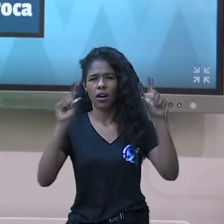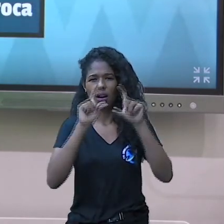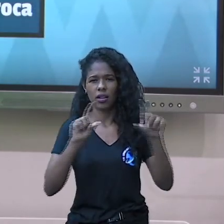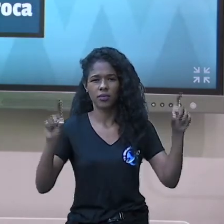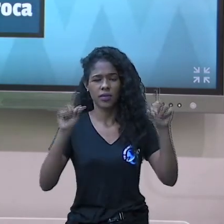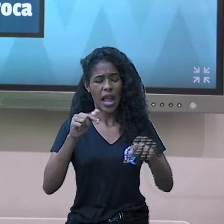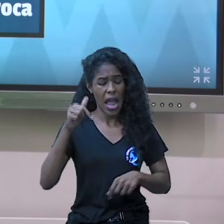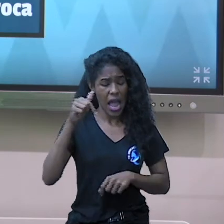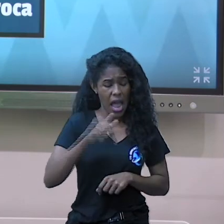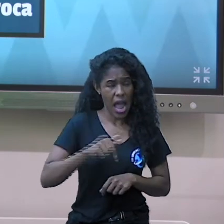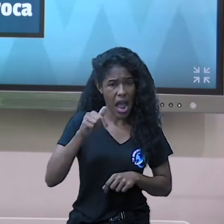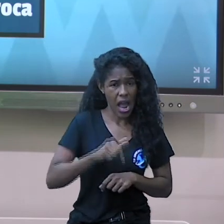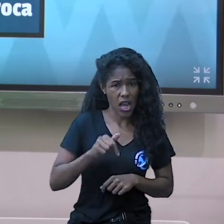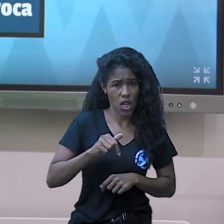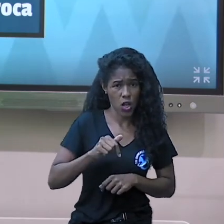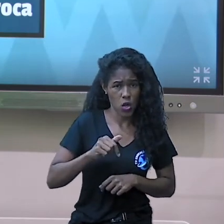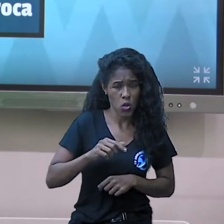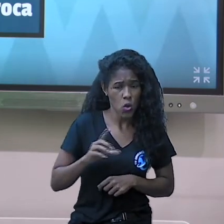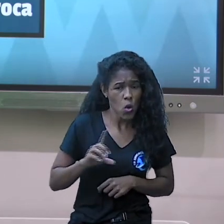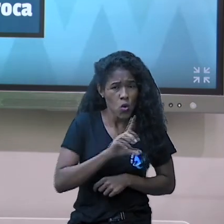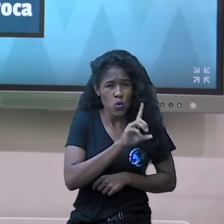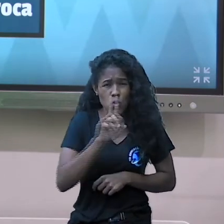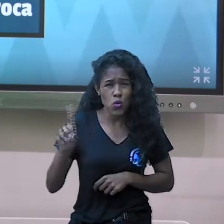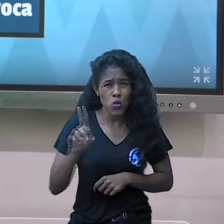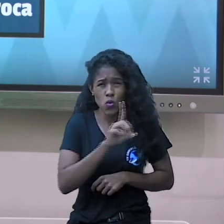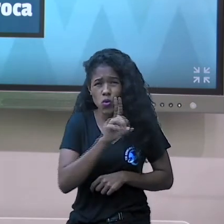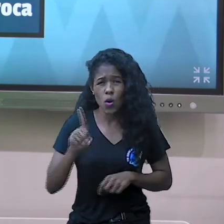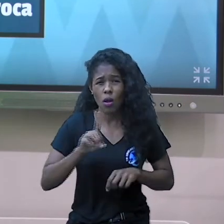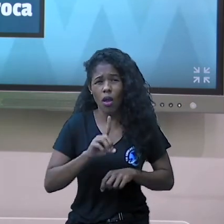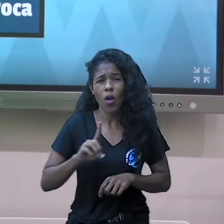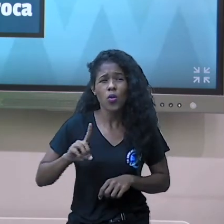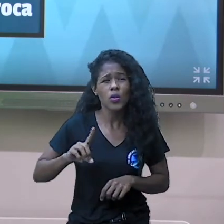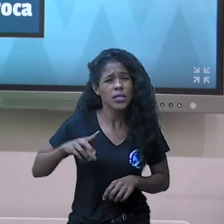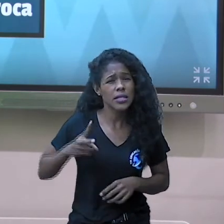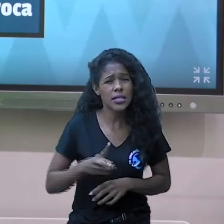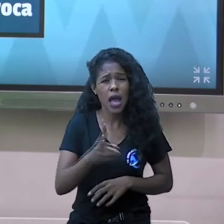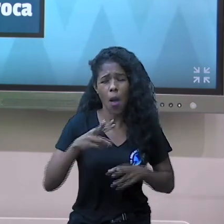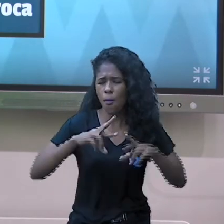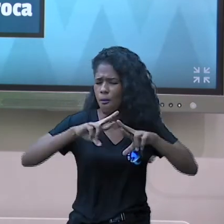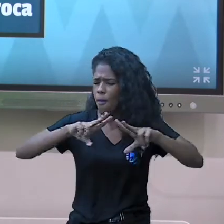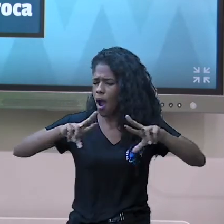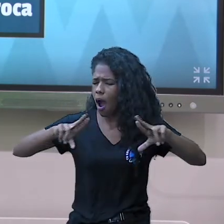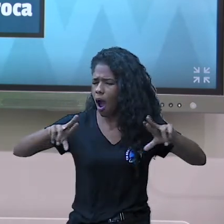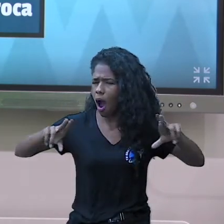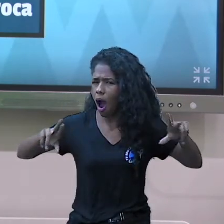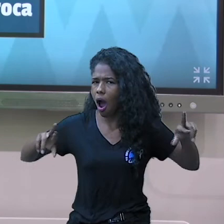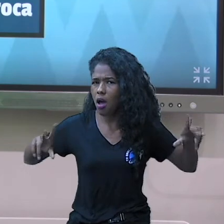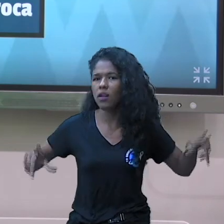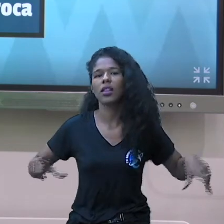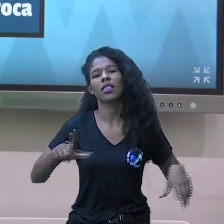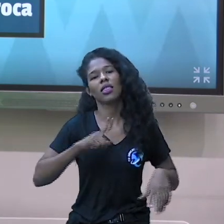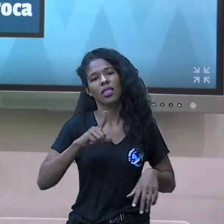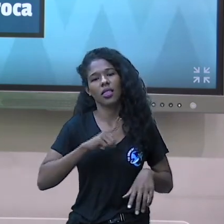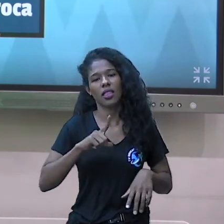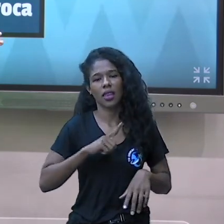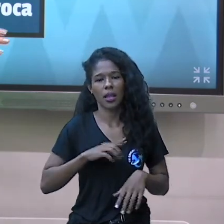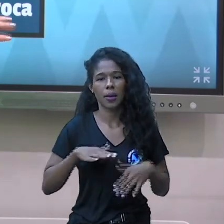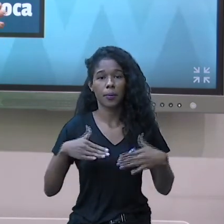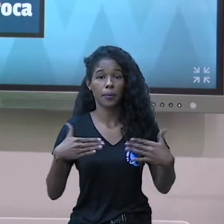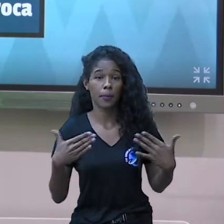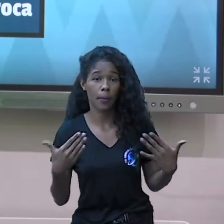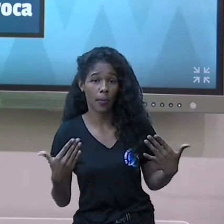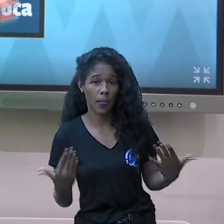passam-se, com muitas novidades, está o quê, pessoal? Olha lá, ó, os dias passam-se. Está na voz